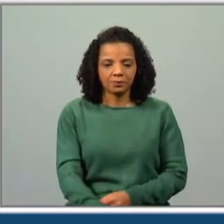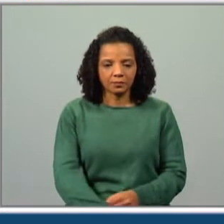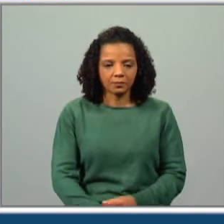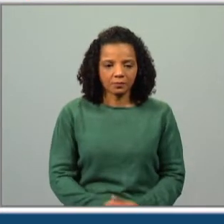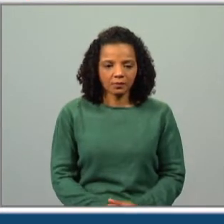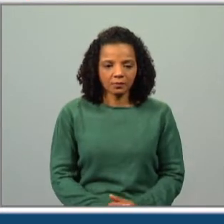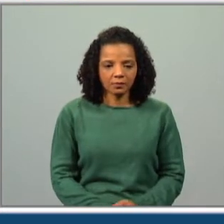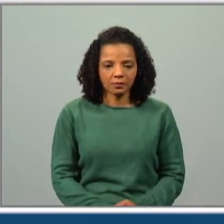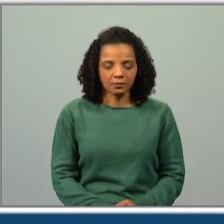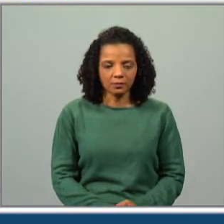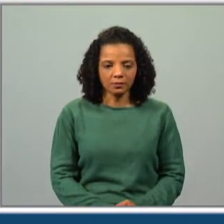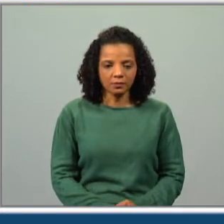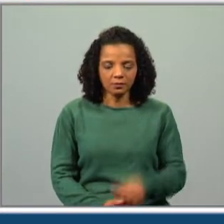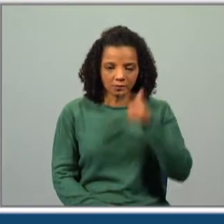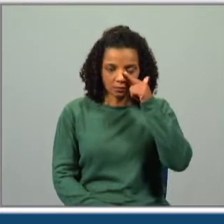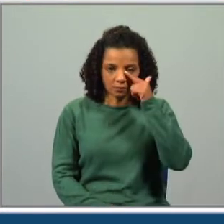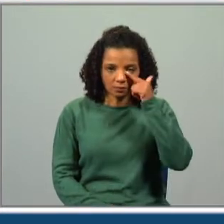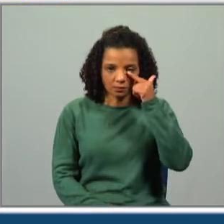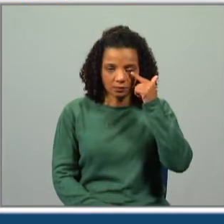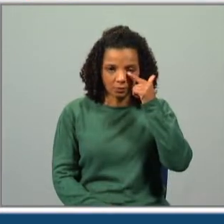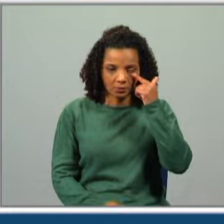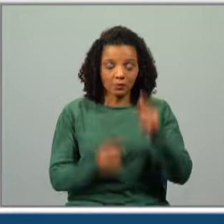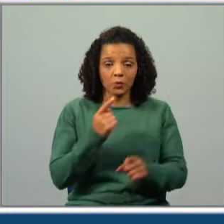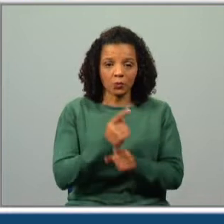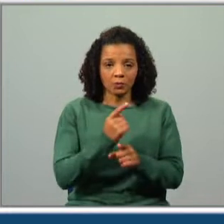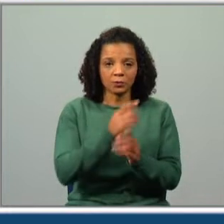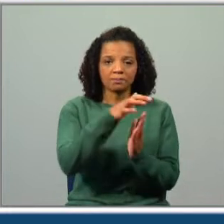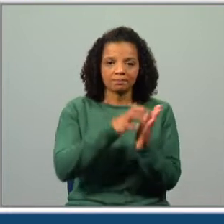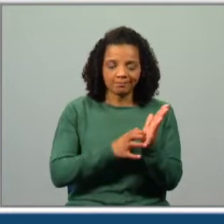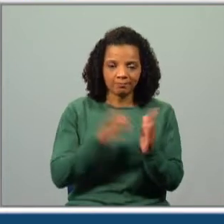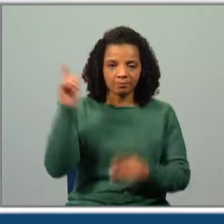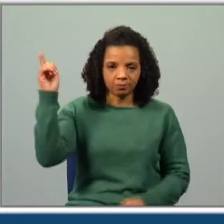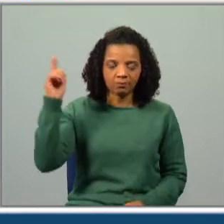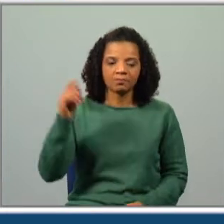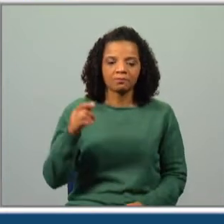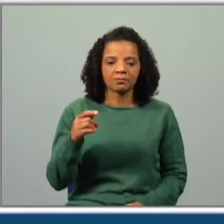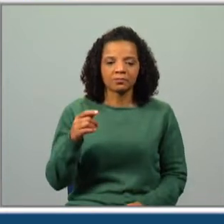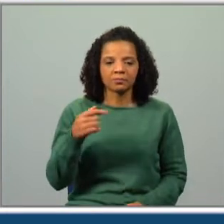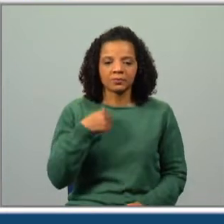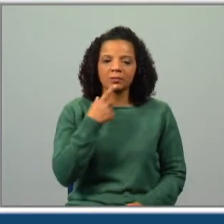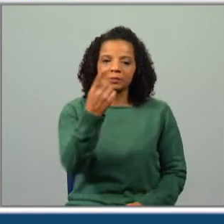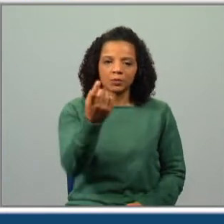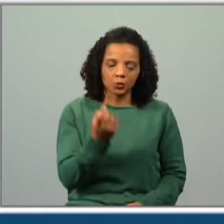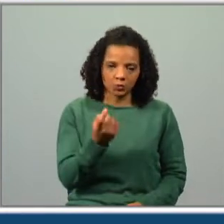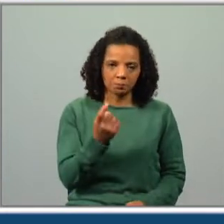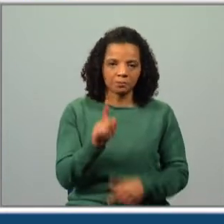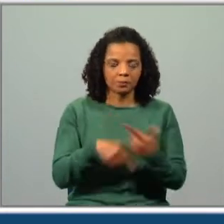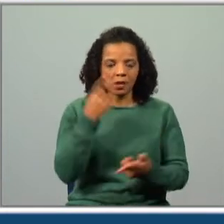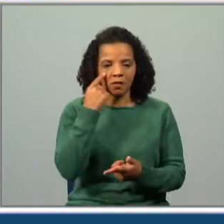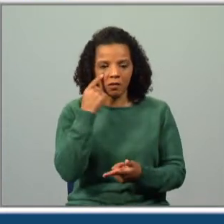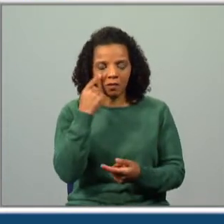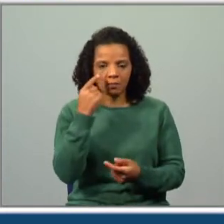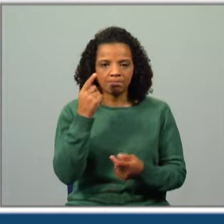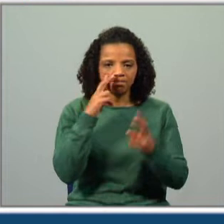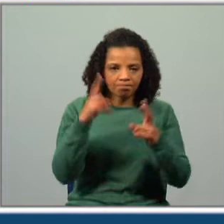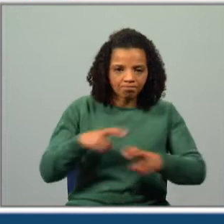E vamos continuar, ainda com o mesmo excerto. Eu vou deixar já a questão e depois vamos ver se encontramos